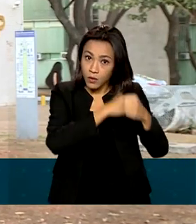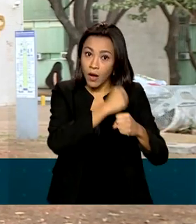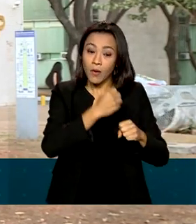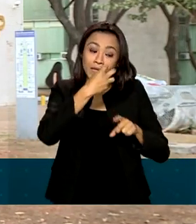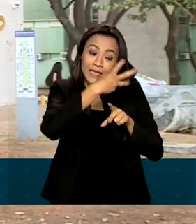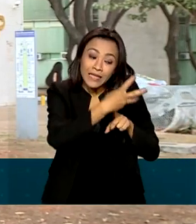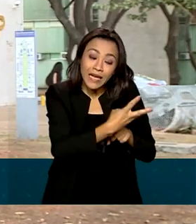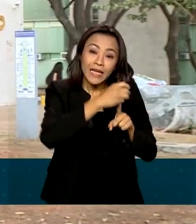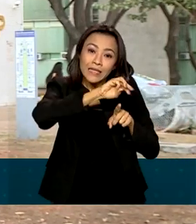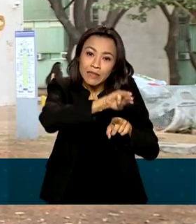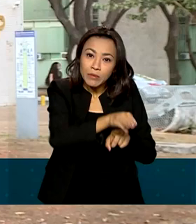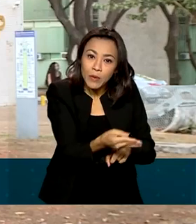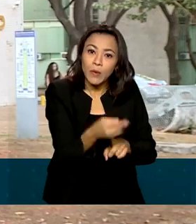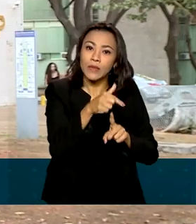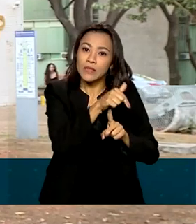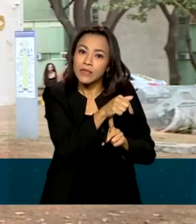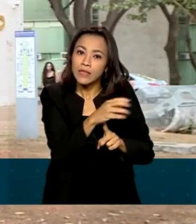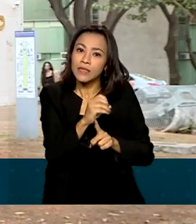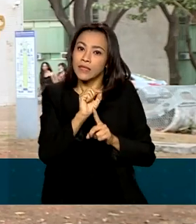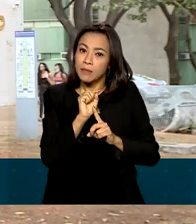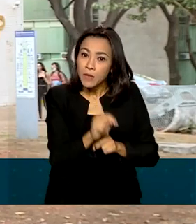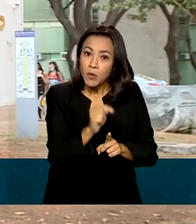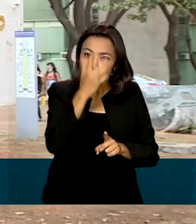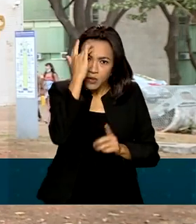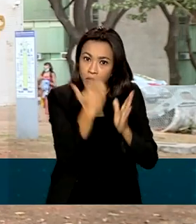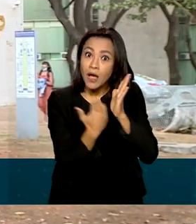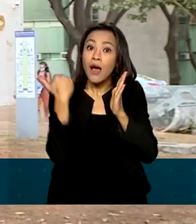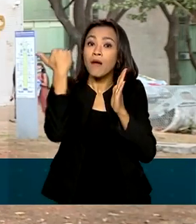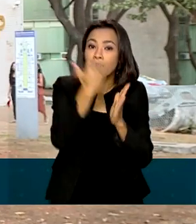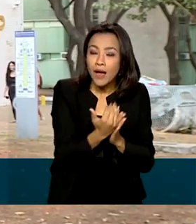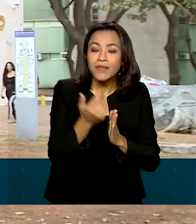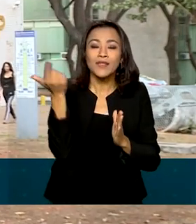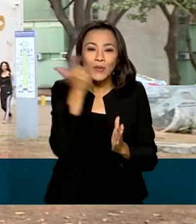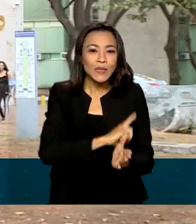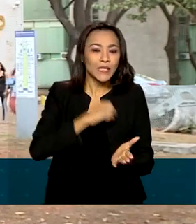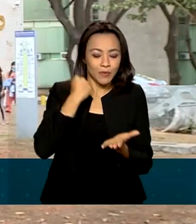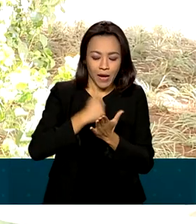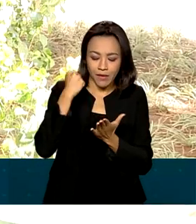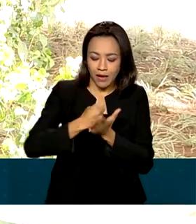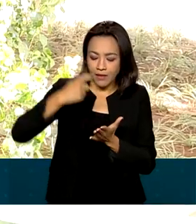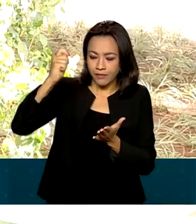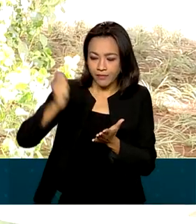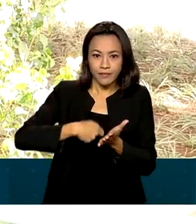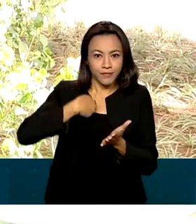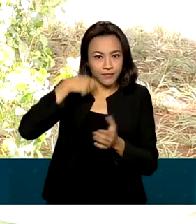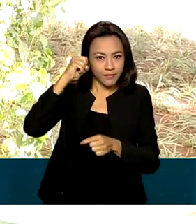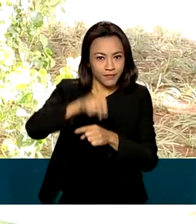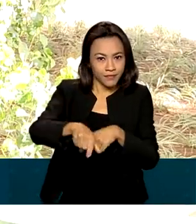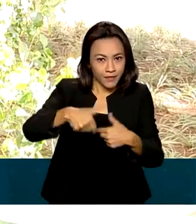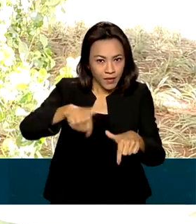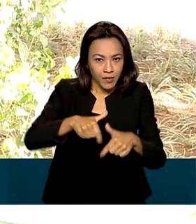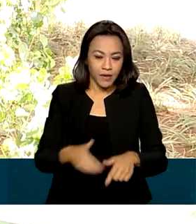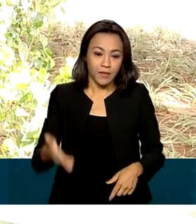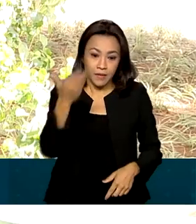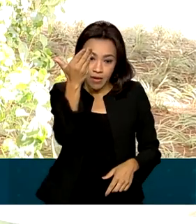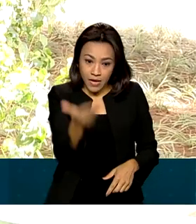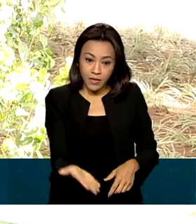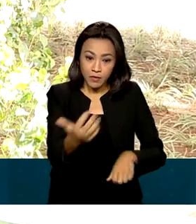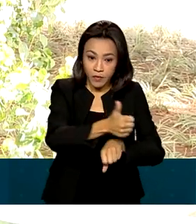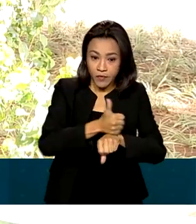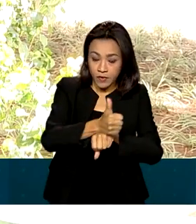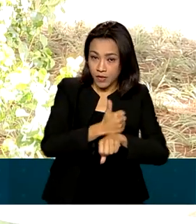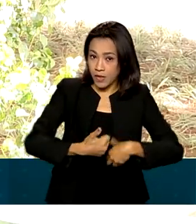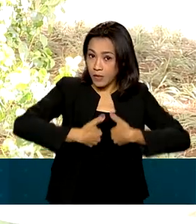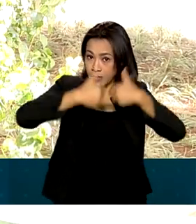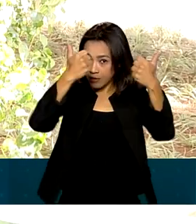,7 milhões de pessoas a mais com carteira assinada no mercado de trabalho. Para esse economista, os números da Pesquisa